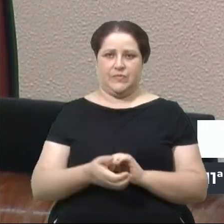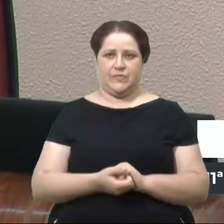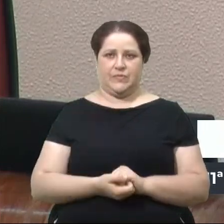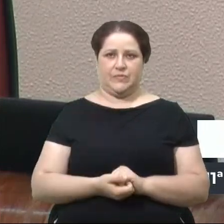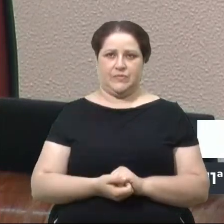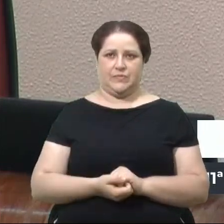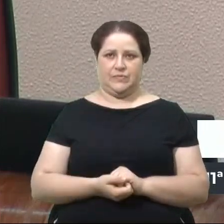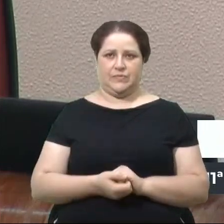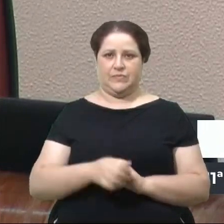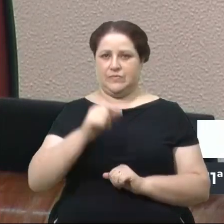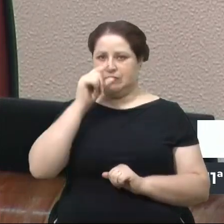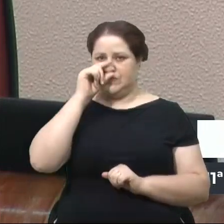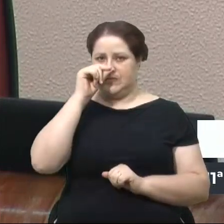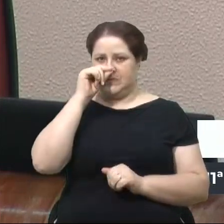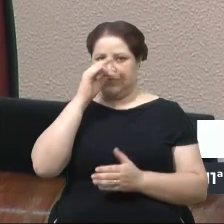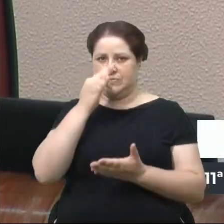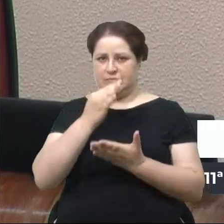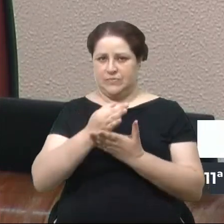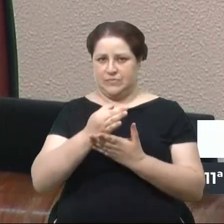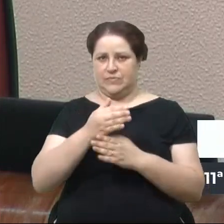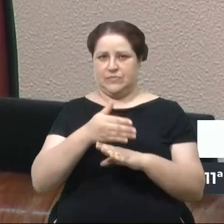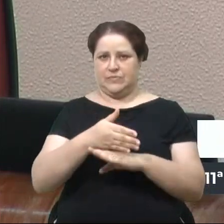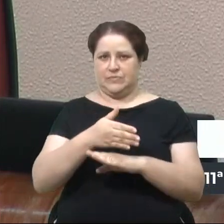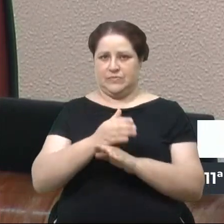Sandro Fantinel, também ausente, que faz parte da comissão.